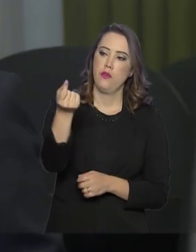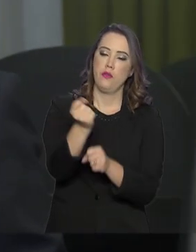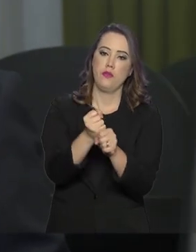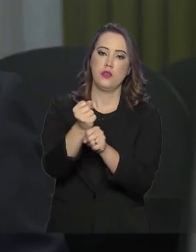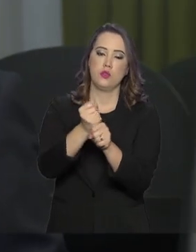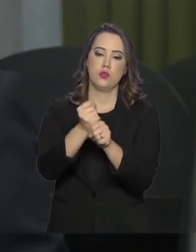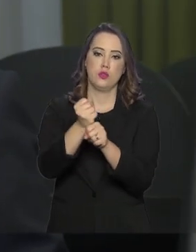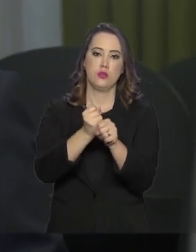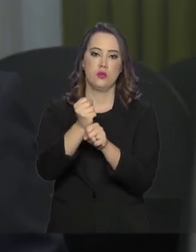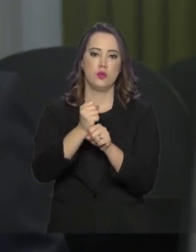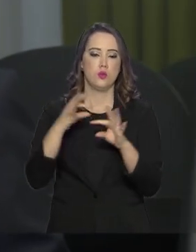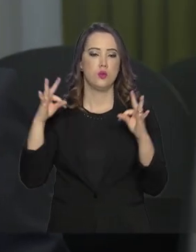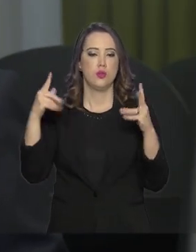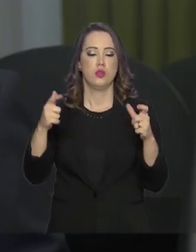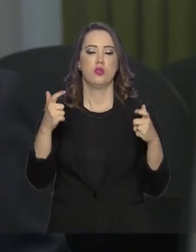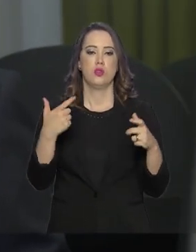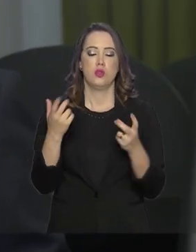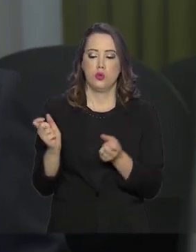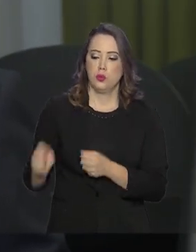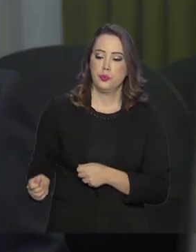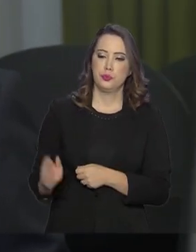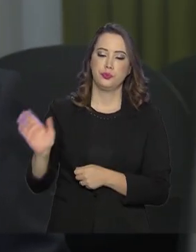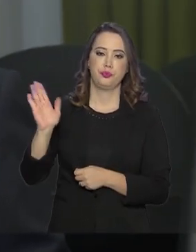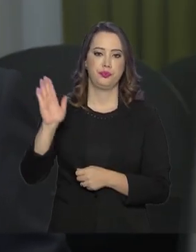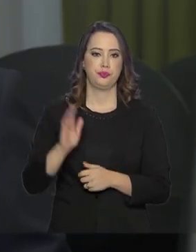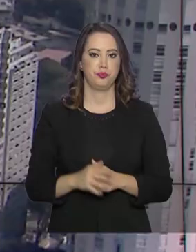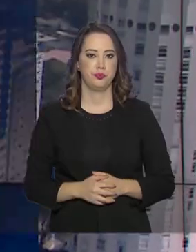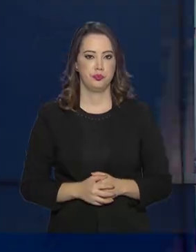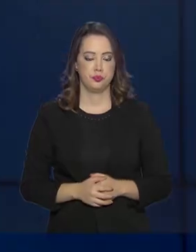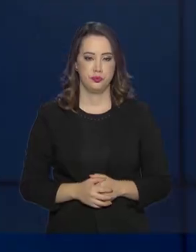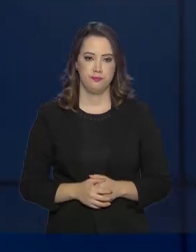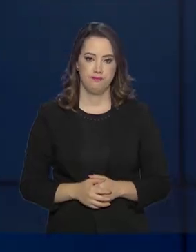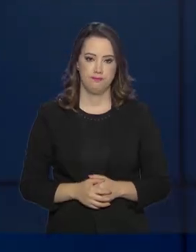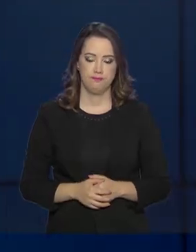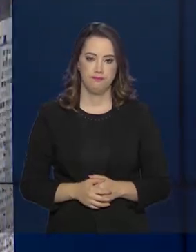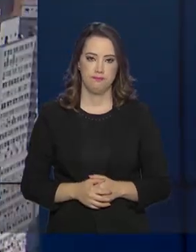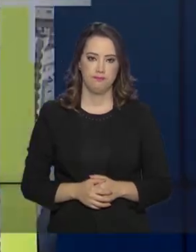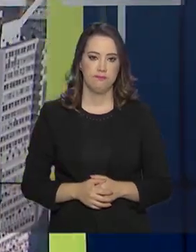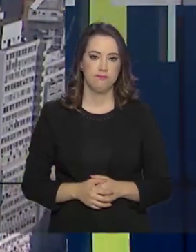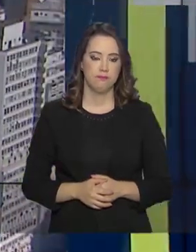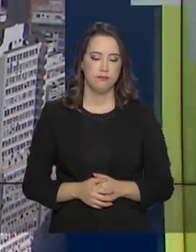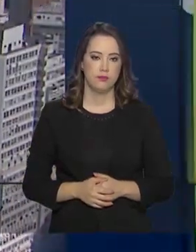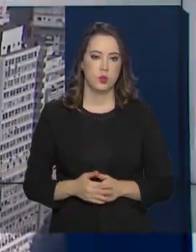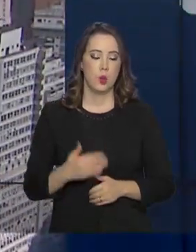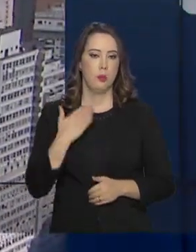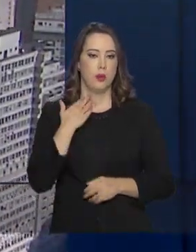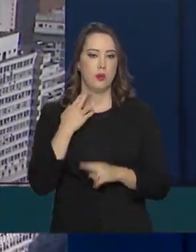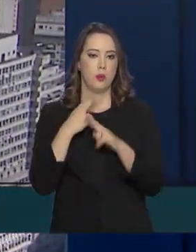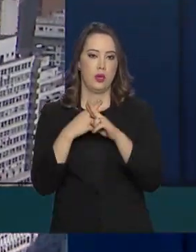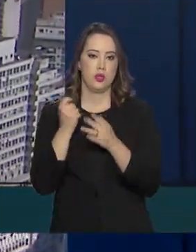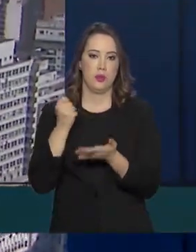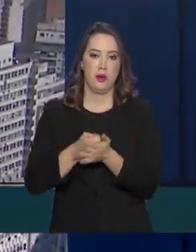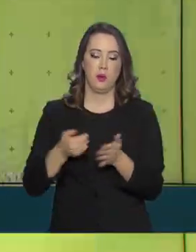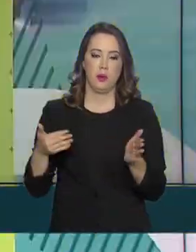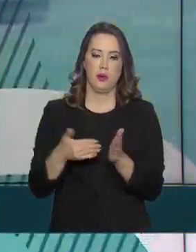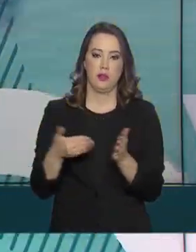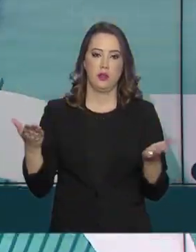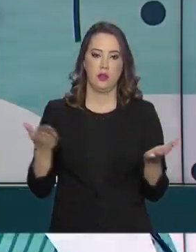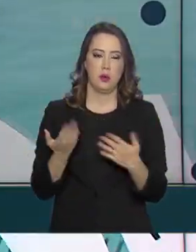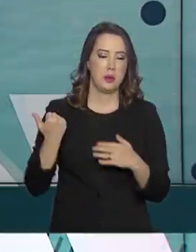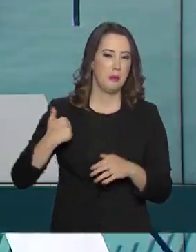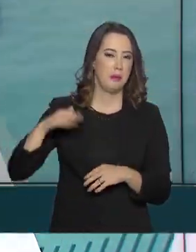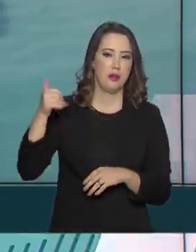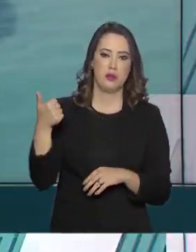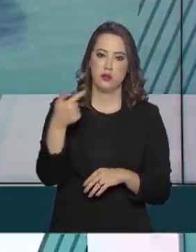anos em todas as licitações realizadas. A Caixa Econômica Federal pagou até agora mais de